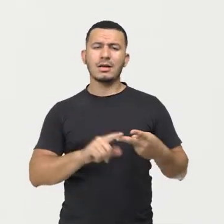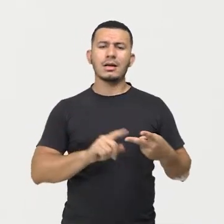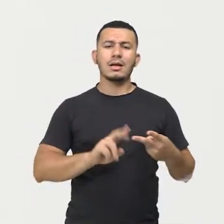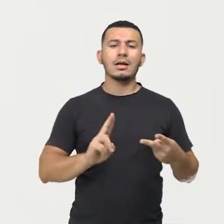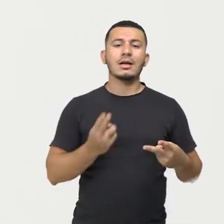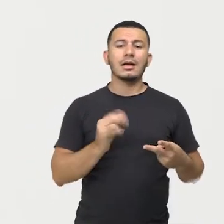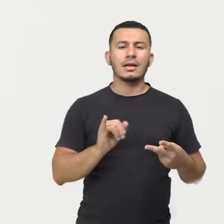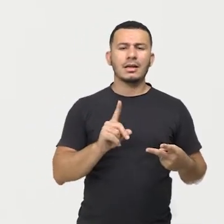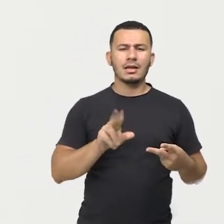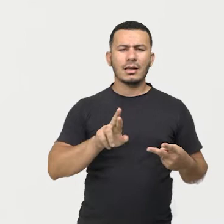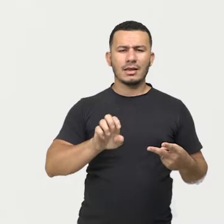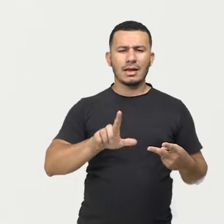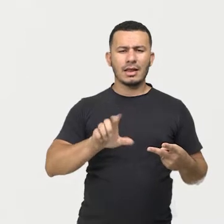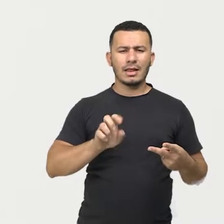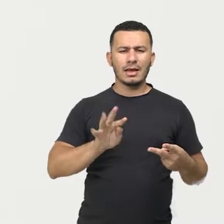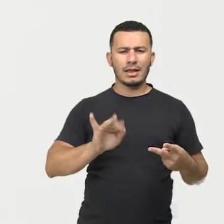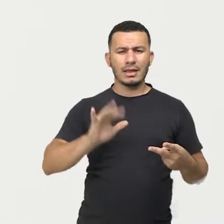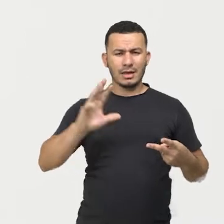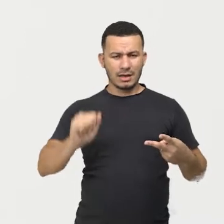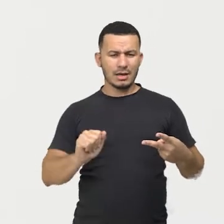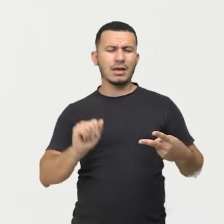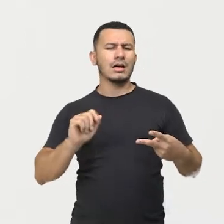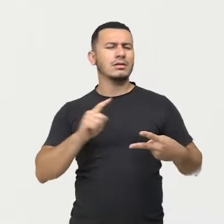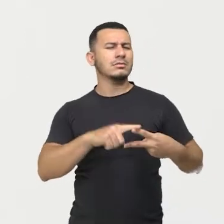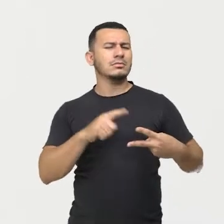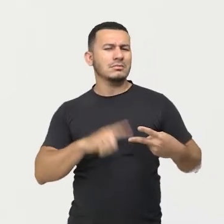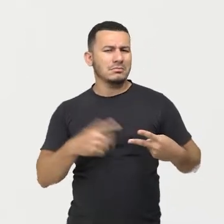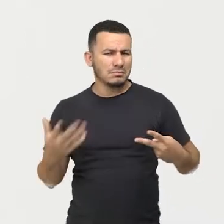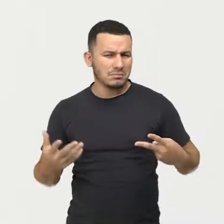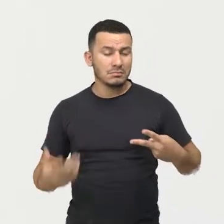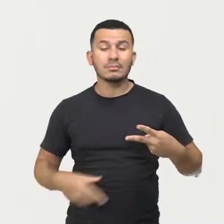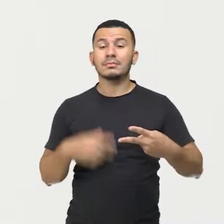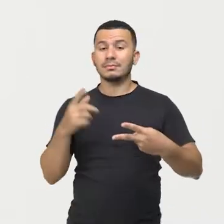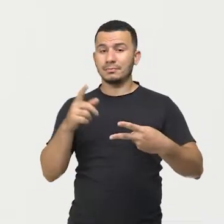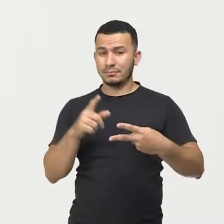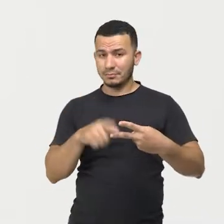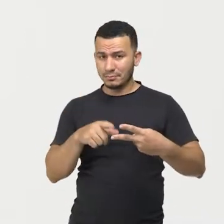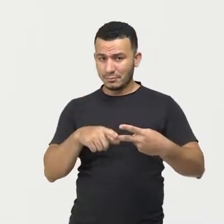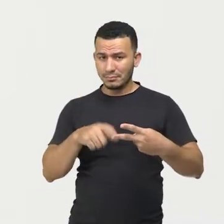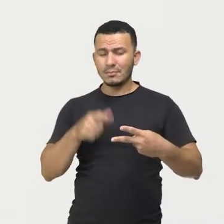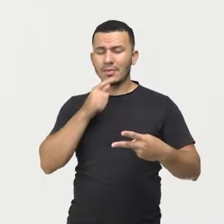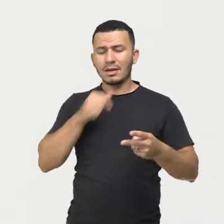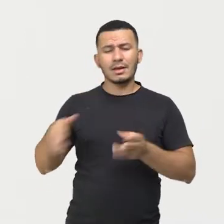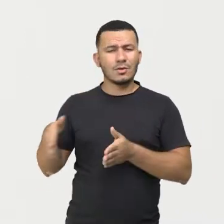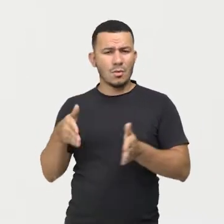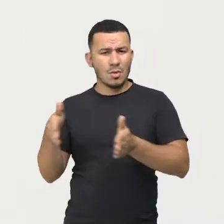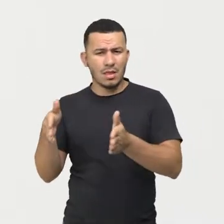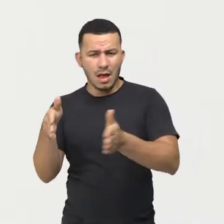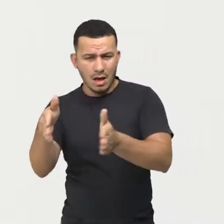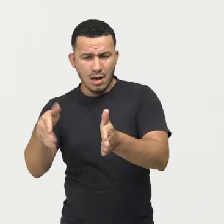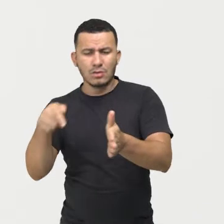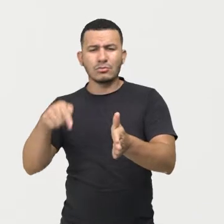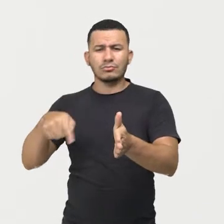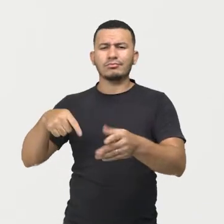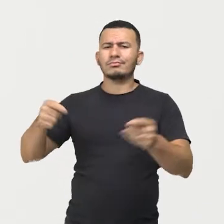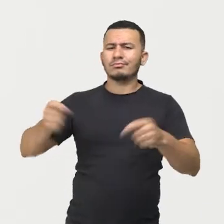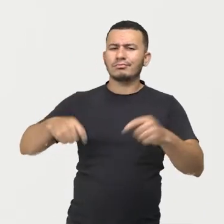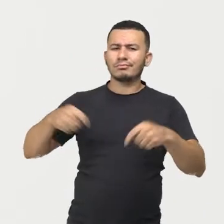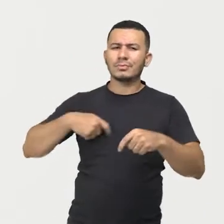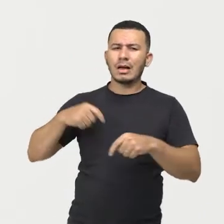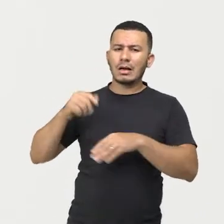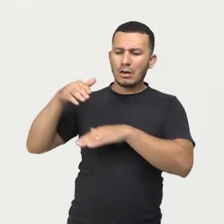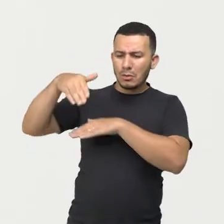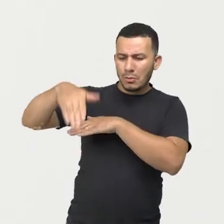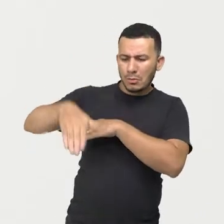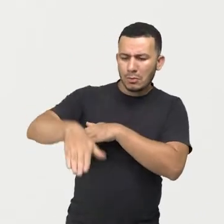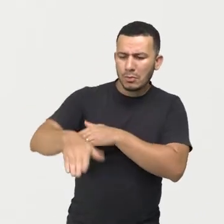potencial que aquela água, aquele curso de rio ou aquele lago mesmo, quando ele tem uma declividade,